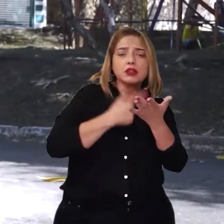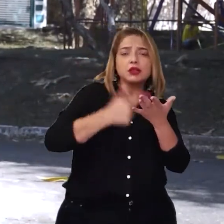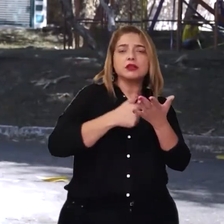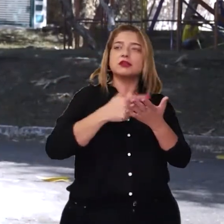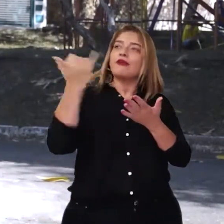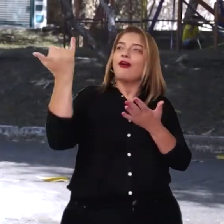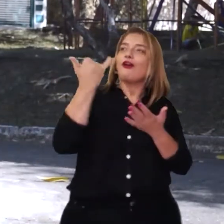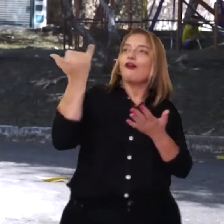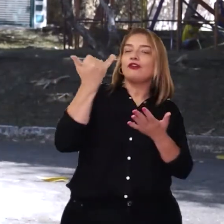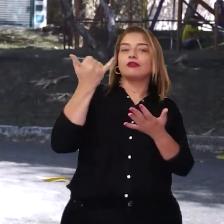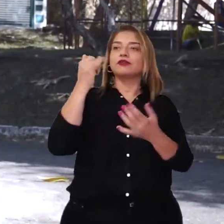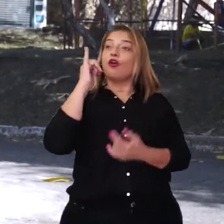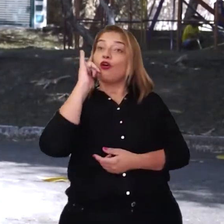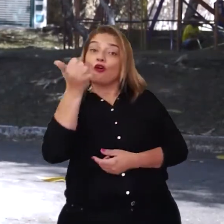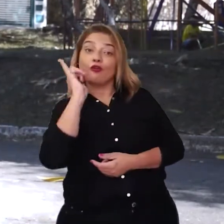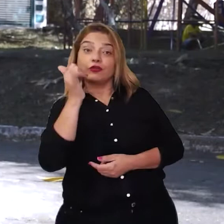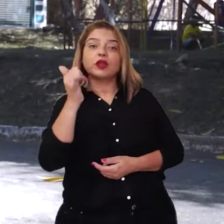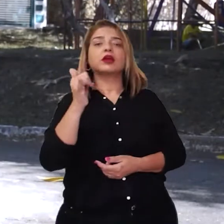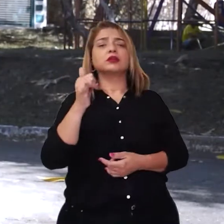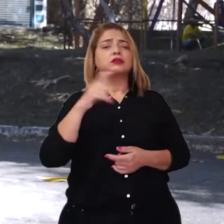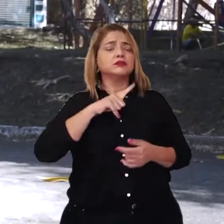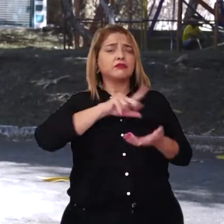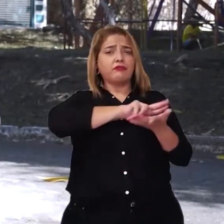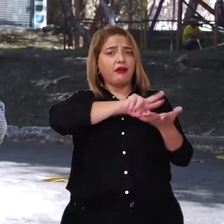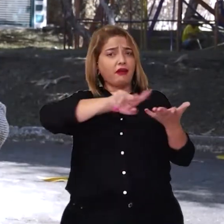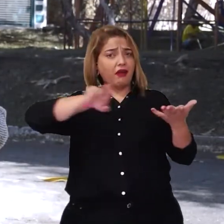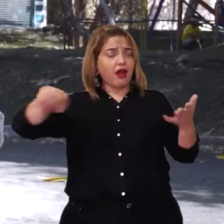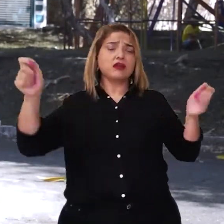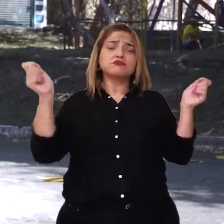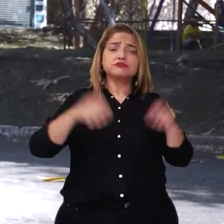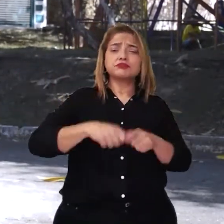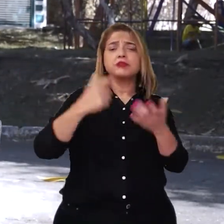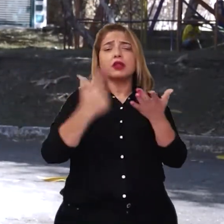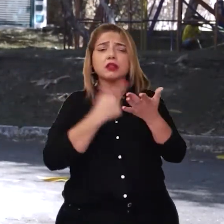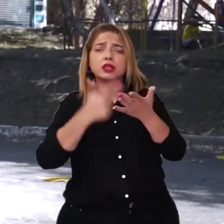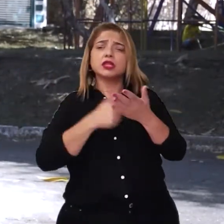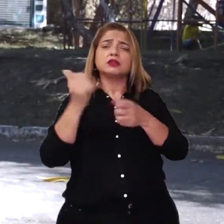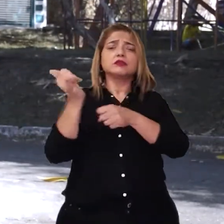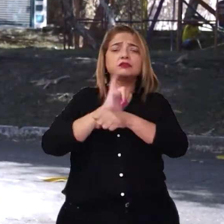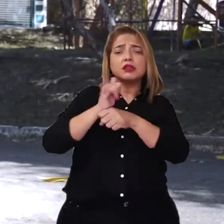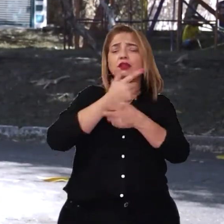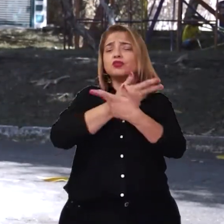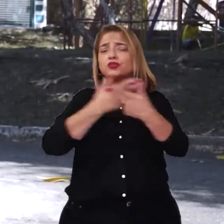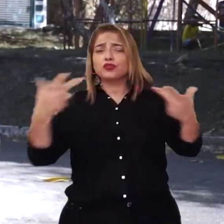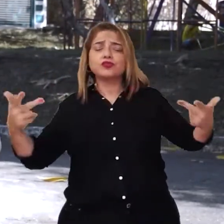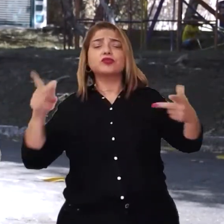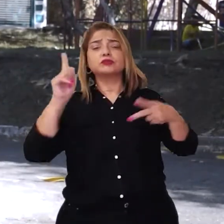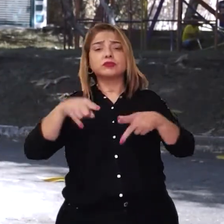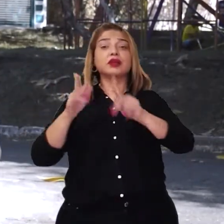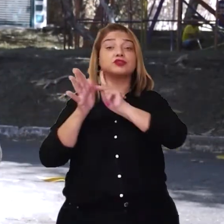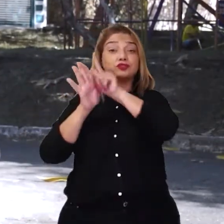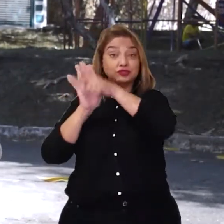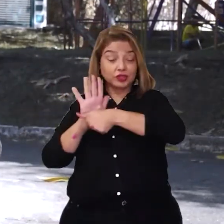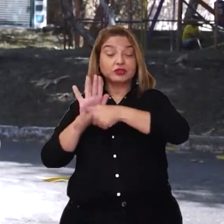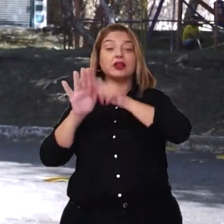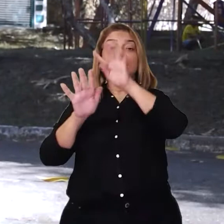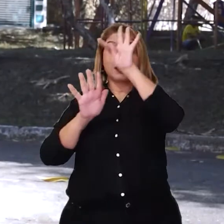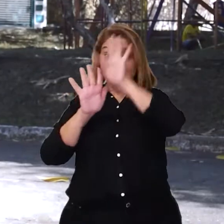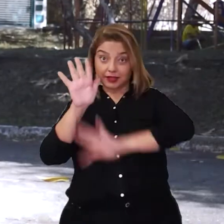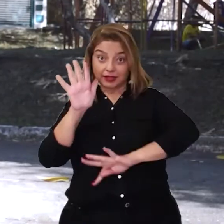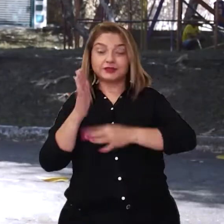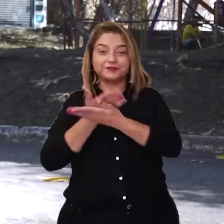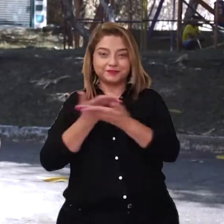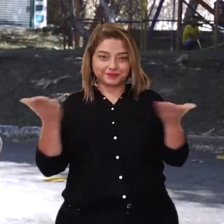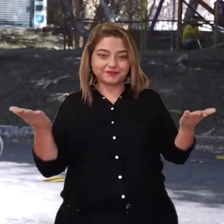livros, ouvirem e contarem histórias e terem acesso aos variados suportes e gêneros literários, hein? E falando em